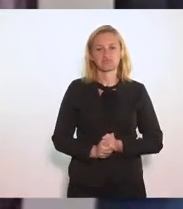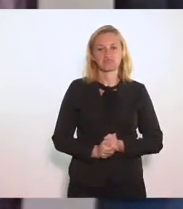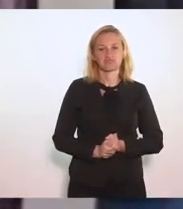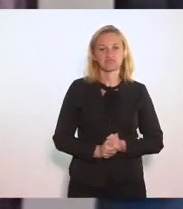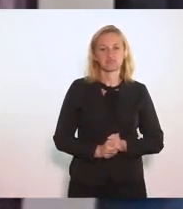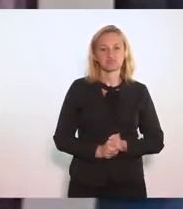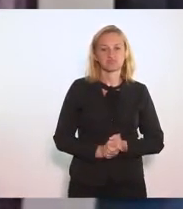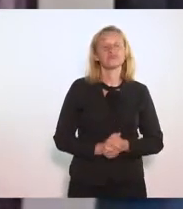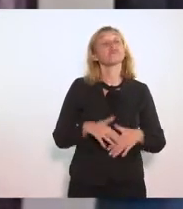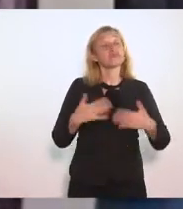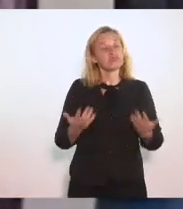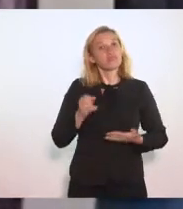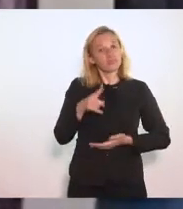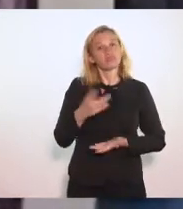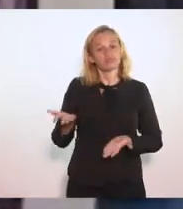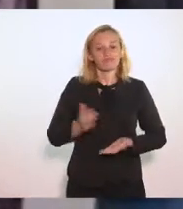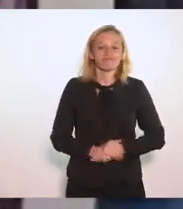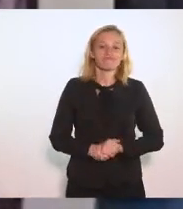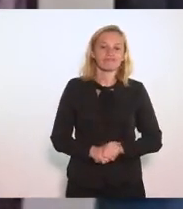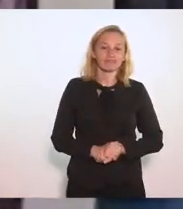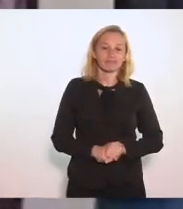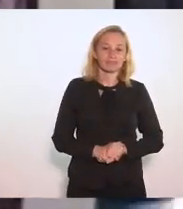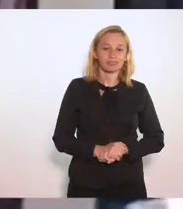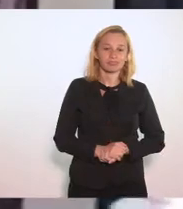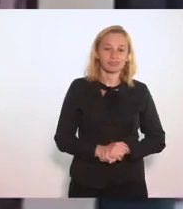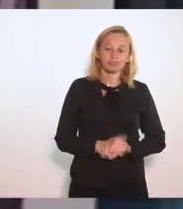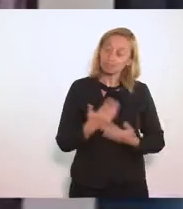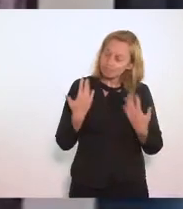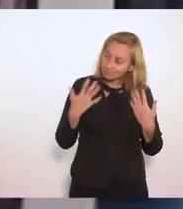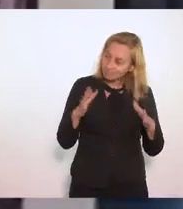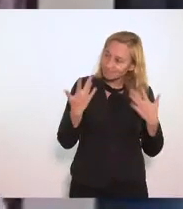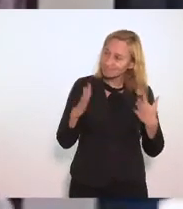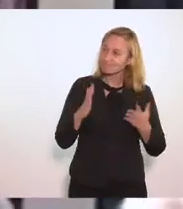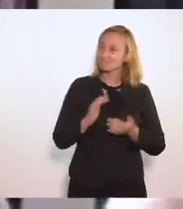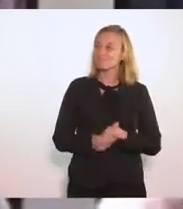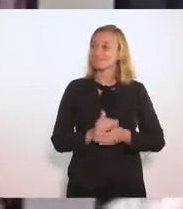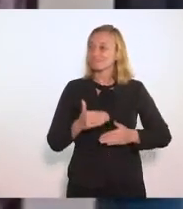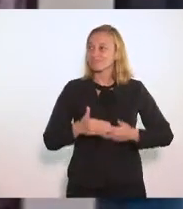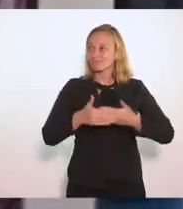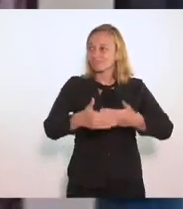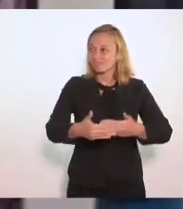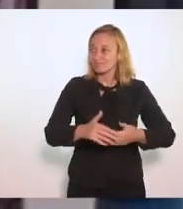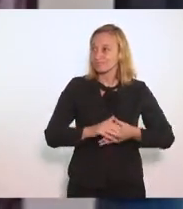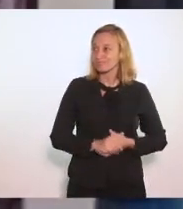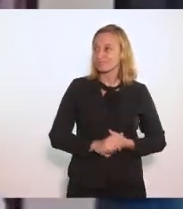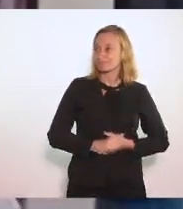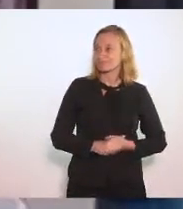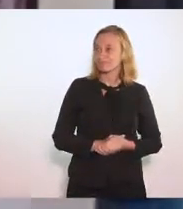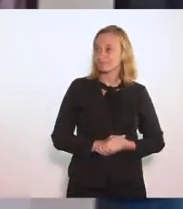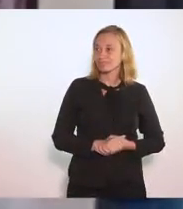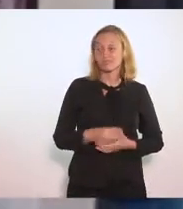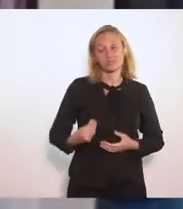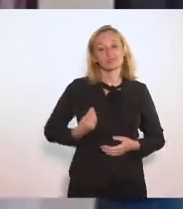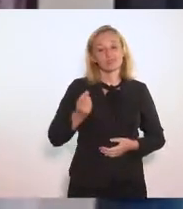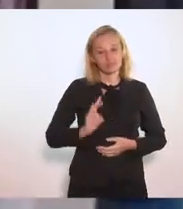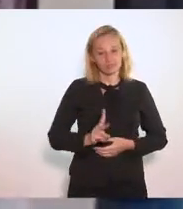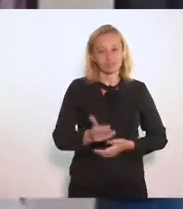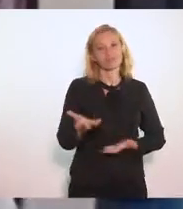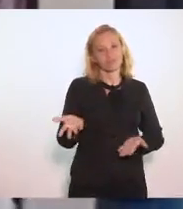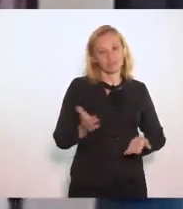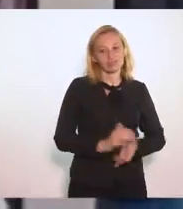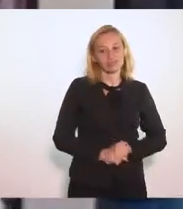alguma Então é isso daí Eu fui louvável A gente está avançando Vamos Vida que segue